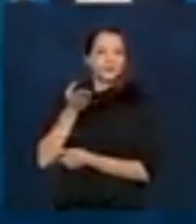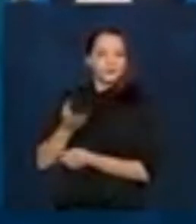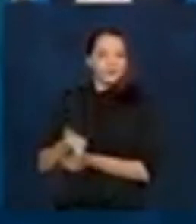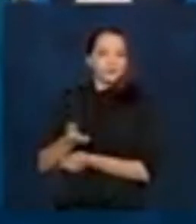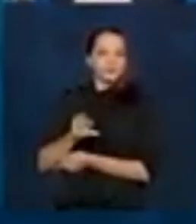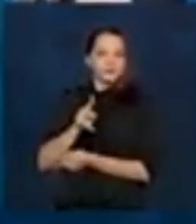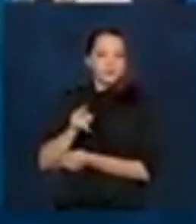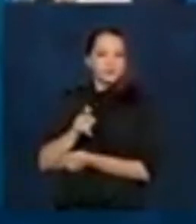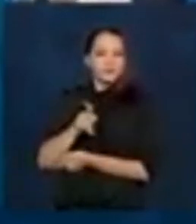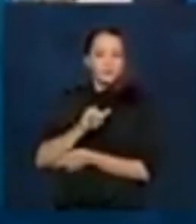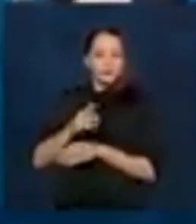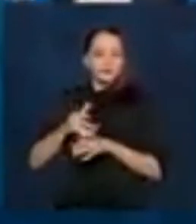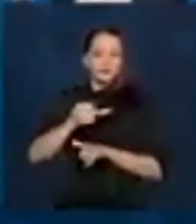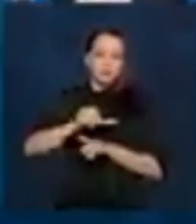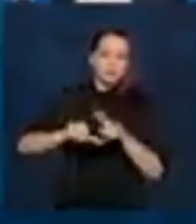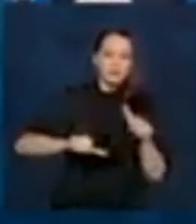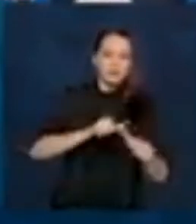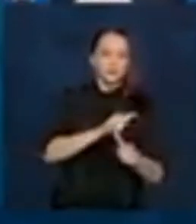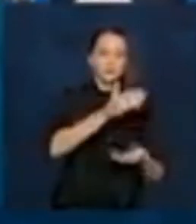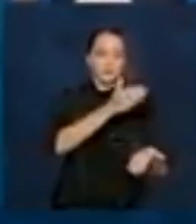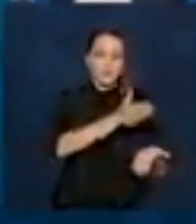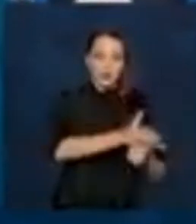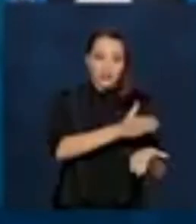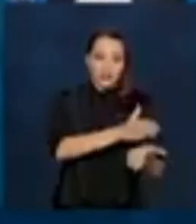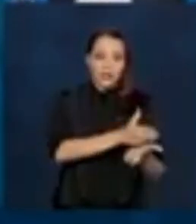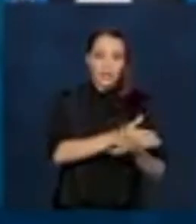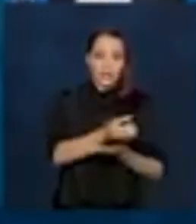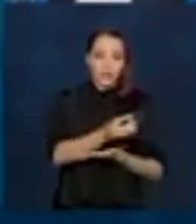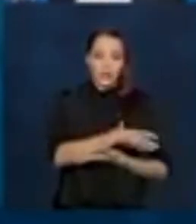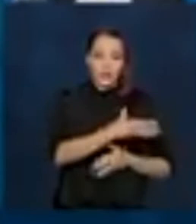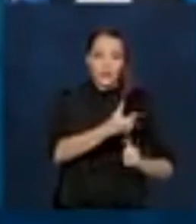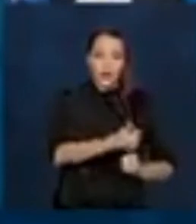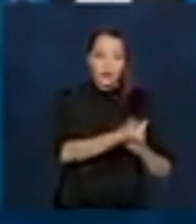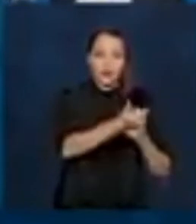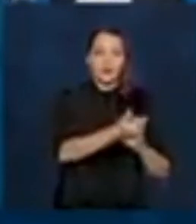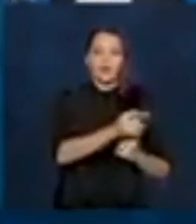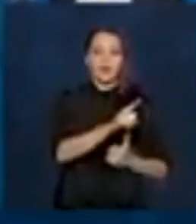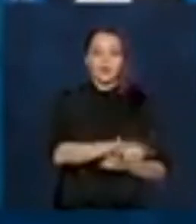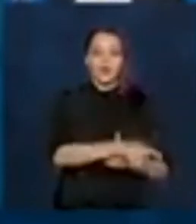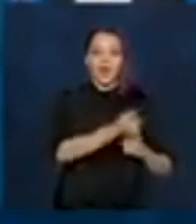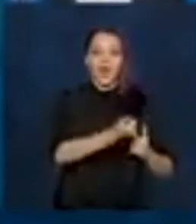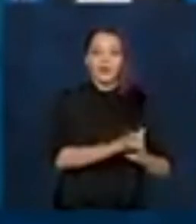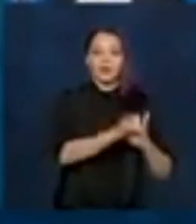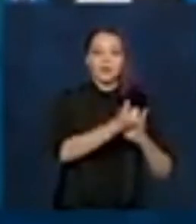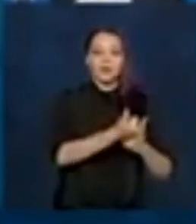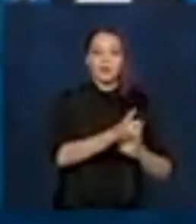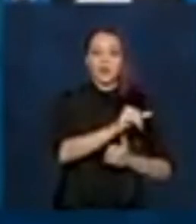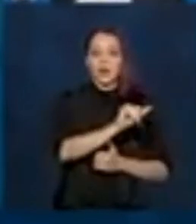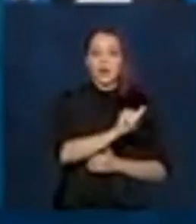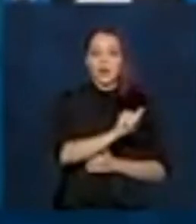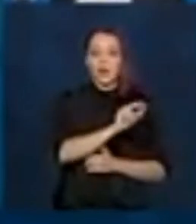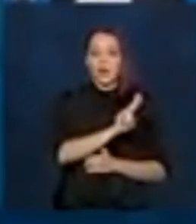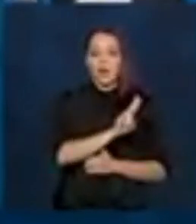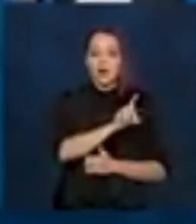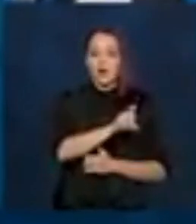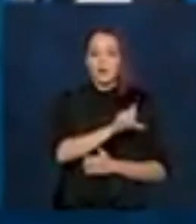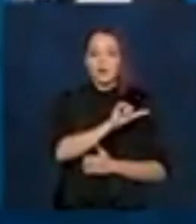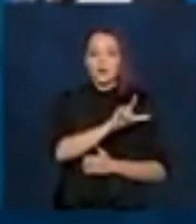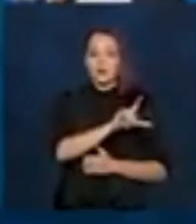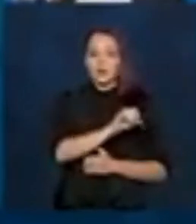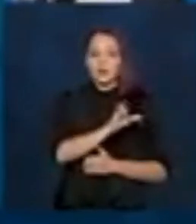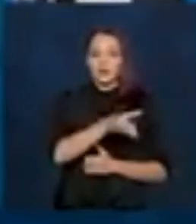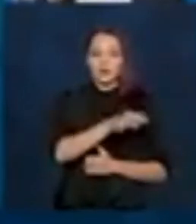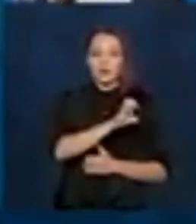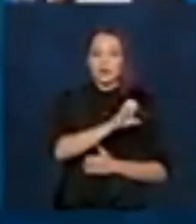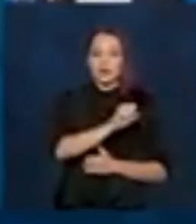vai para a parcela do novo auxílio, do auxílio extensão, que é a que se reduz. Mas